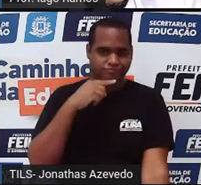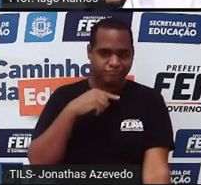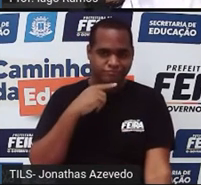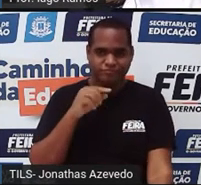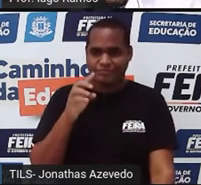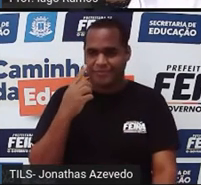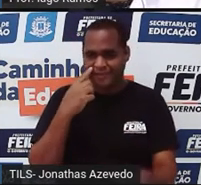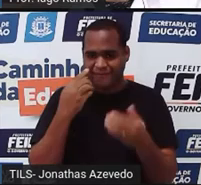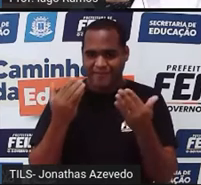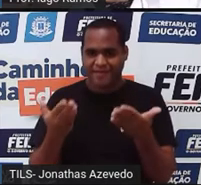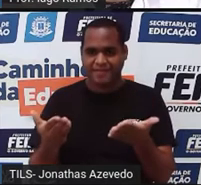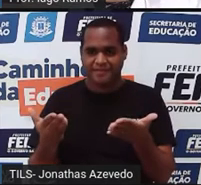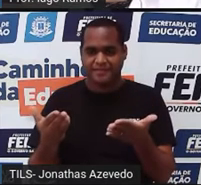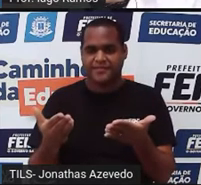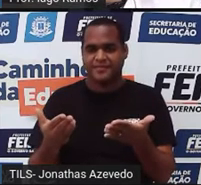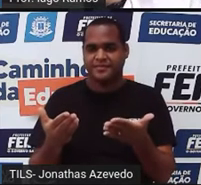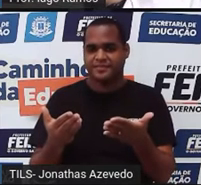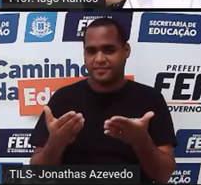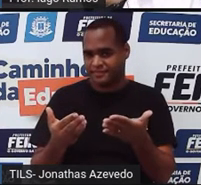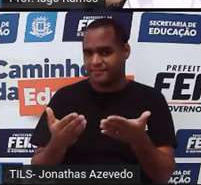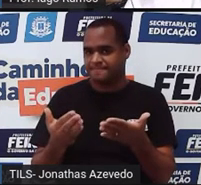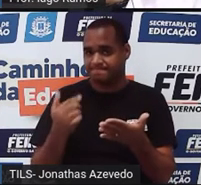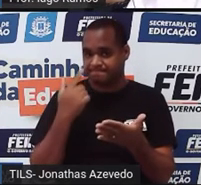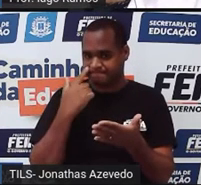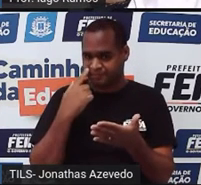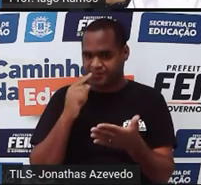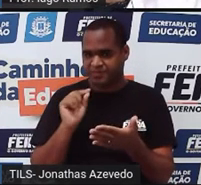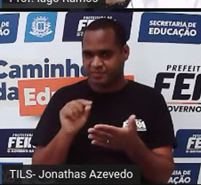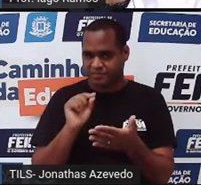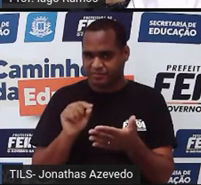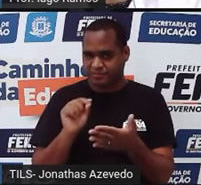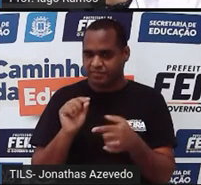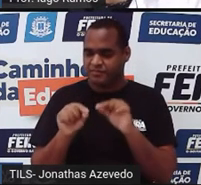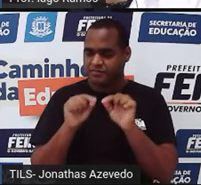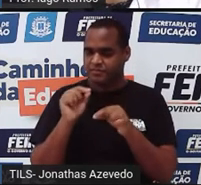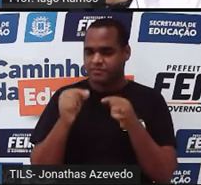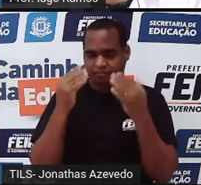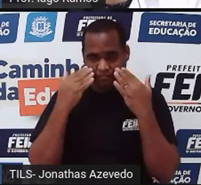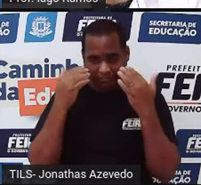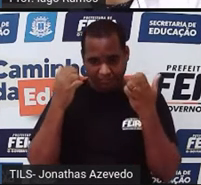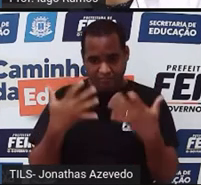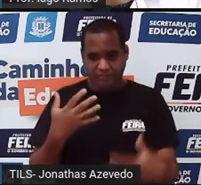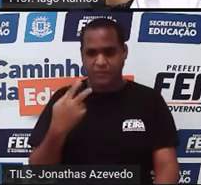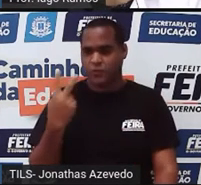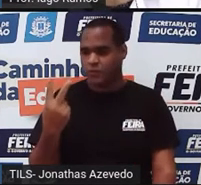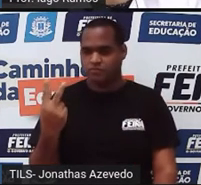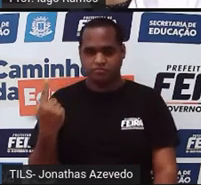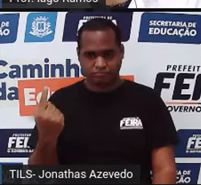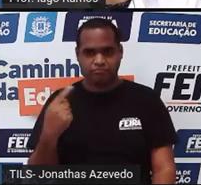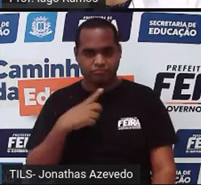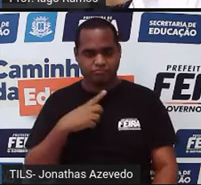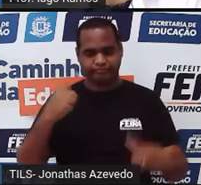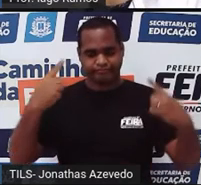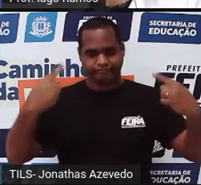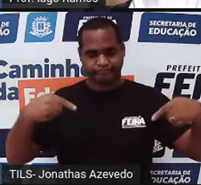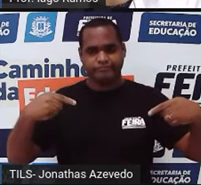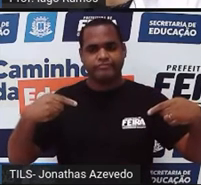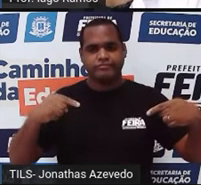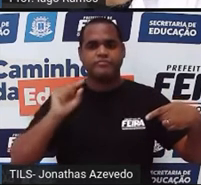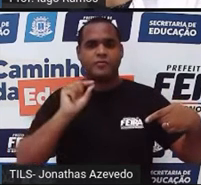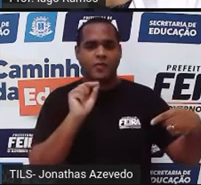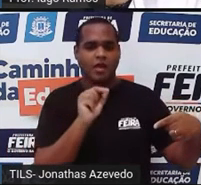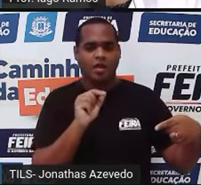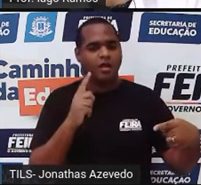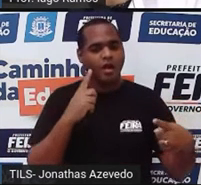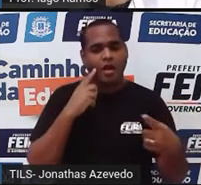abaixo, tem um tabuleirozinho vermelho ali, são registradas as jogadas de dois adversários em um dado momento em um